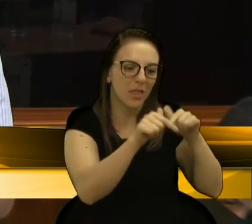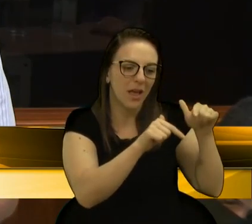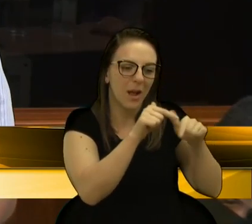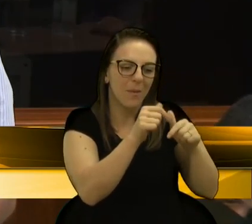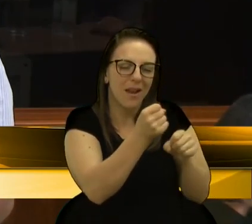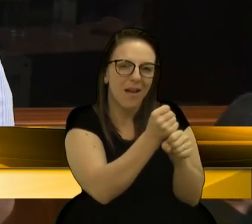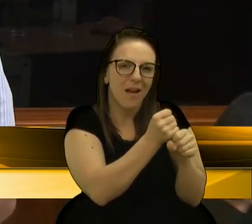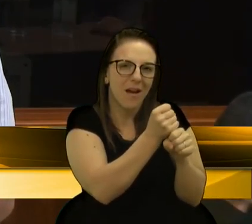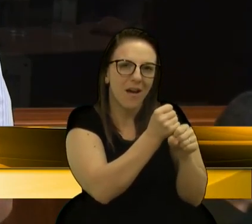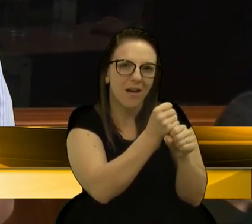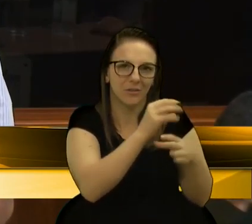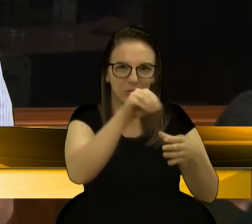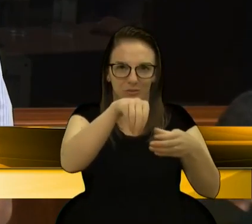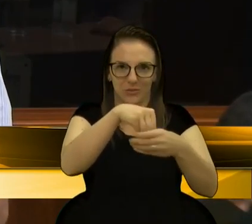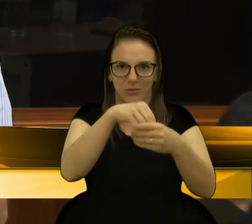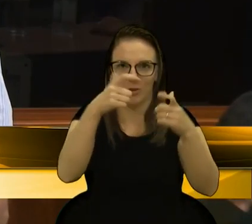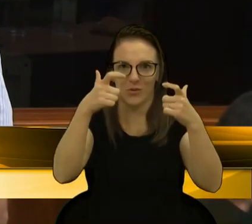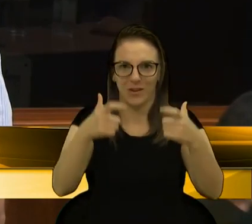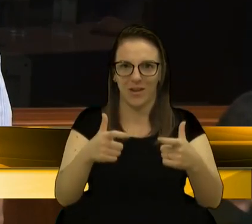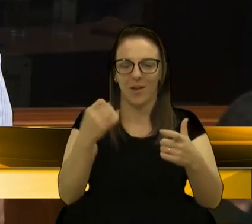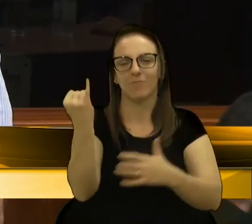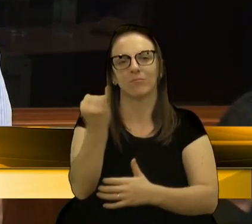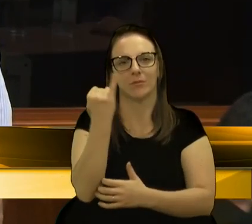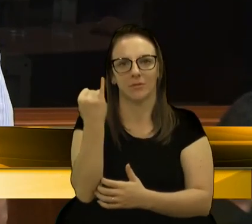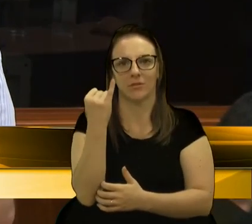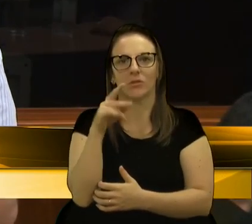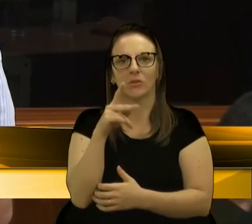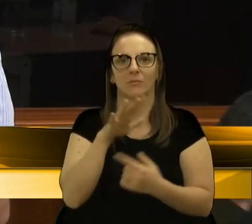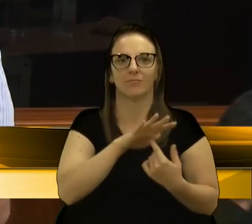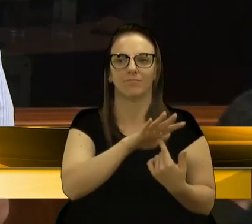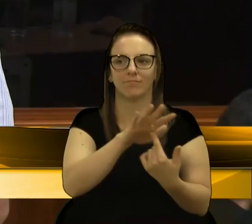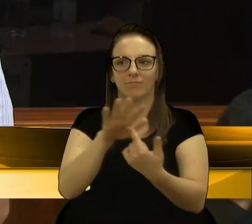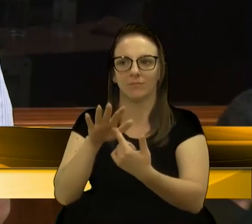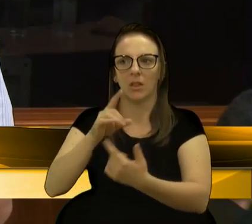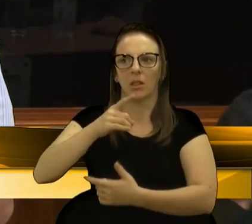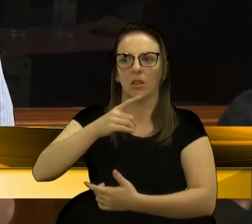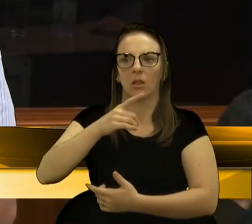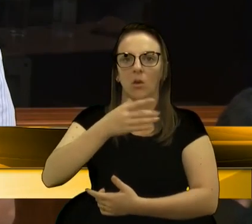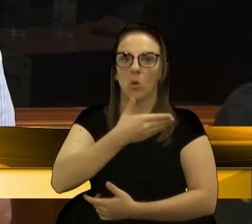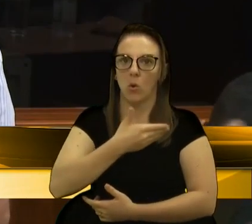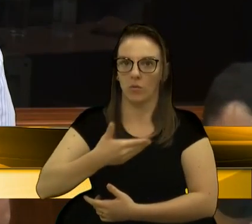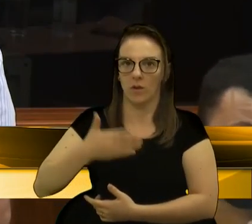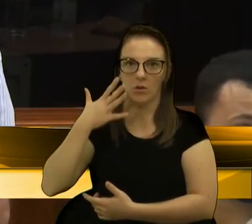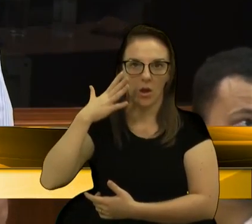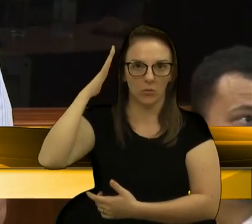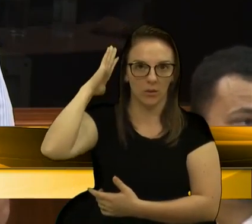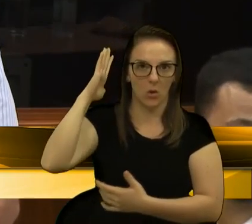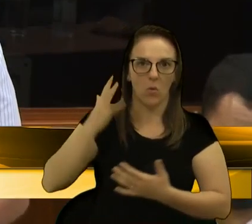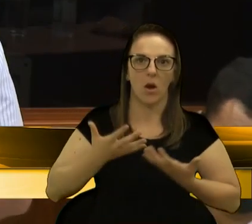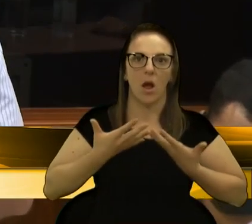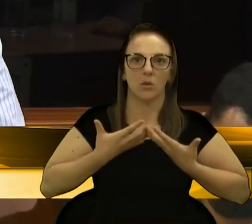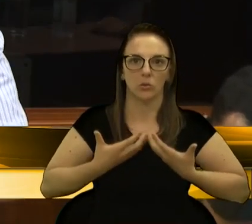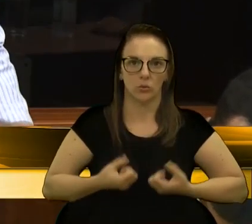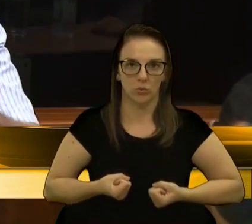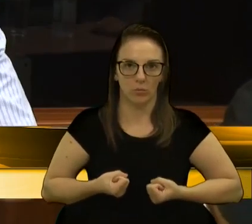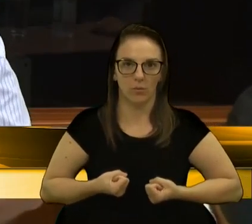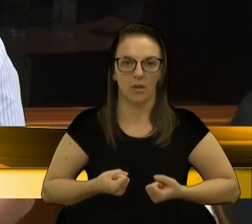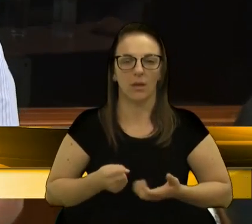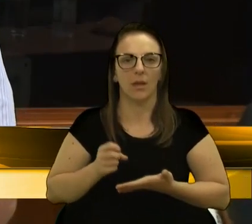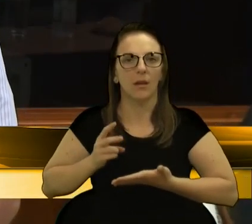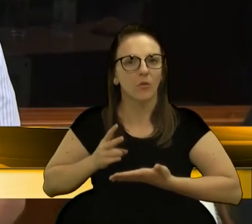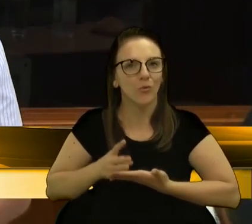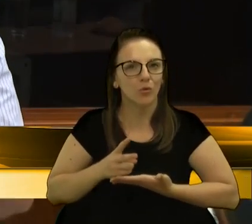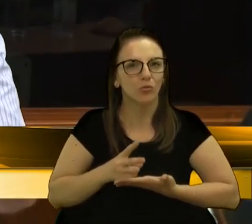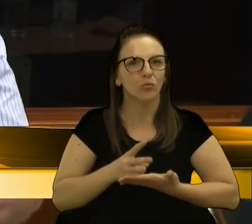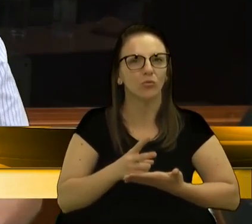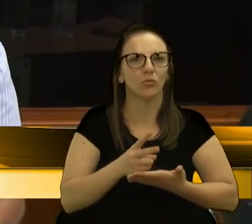a importância desse resgate, então, para nós, quando o governo Alceu assumiu, se desse continuidade,